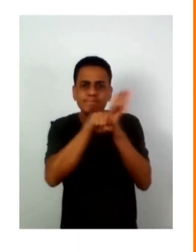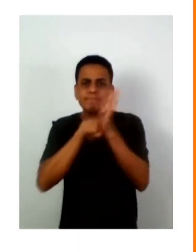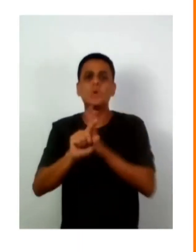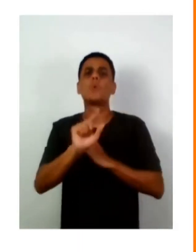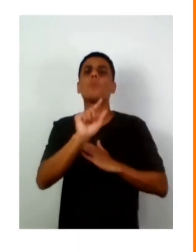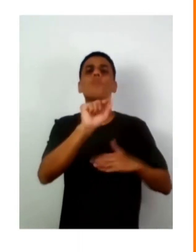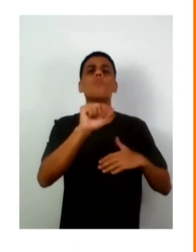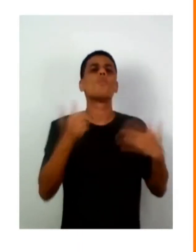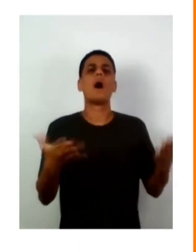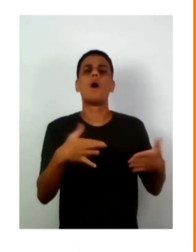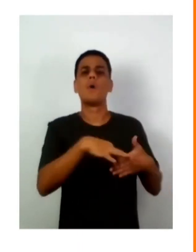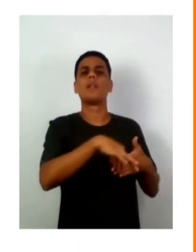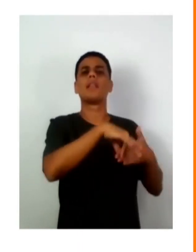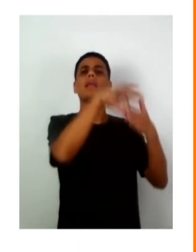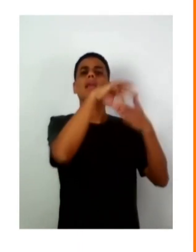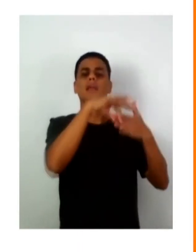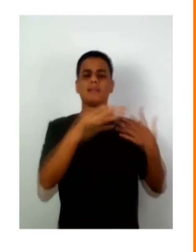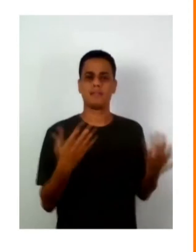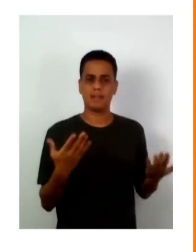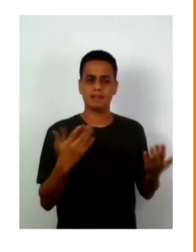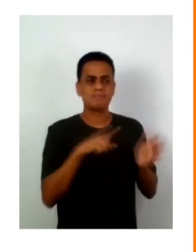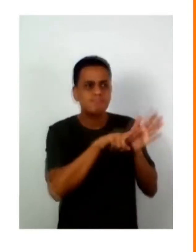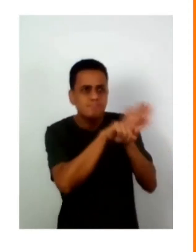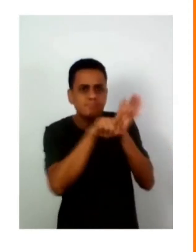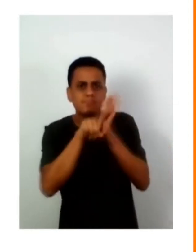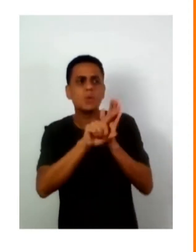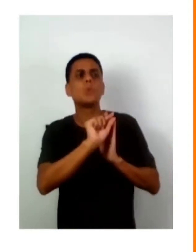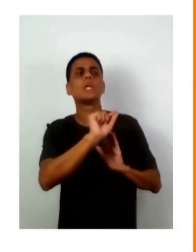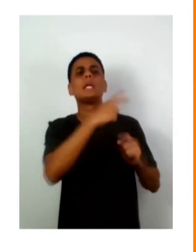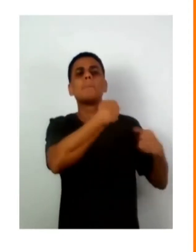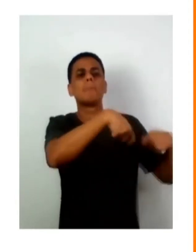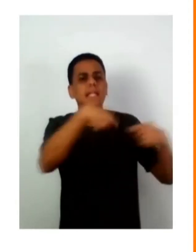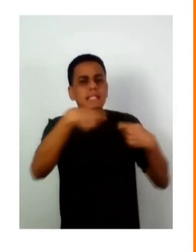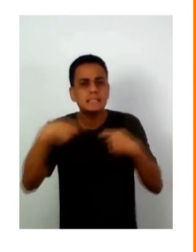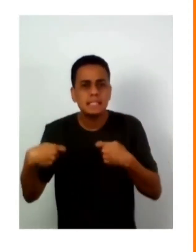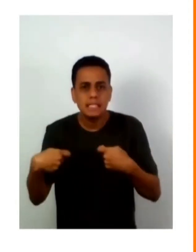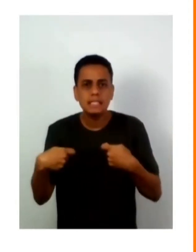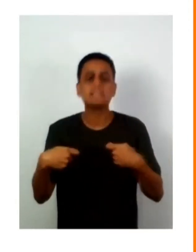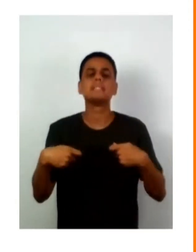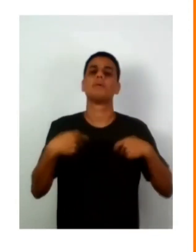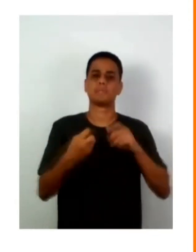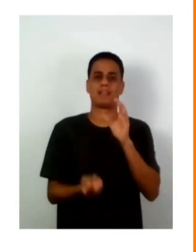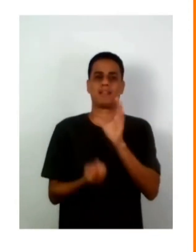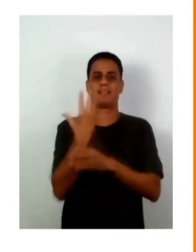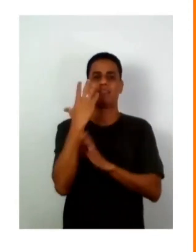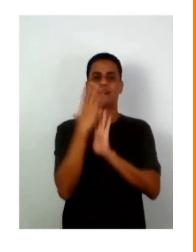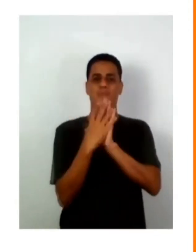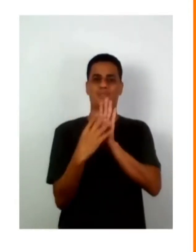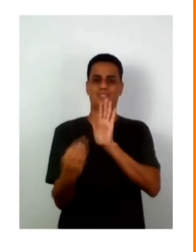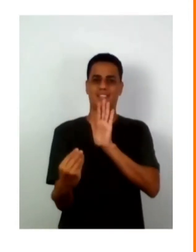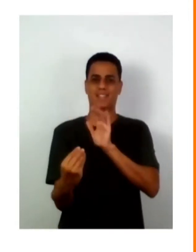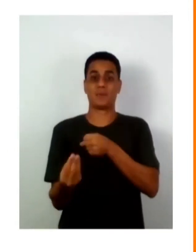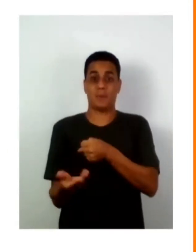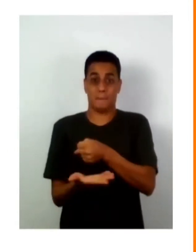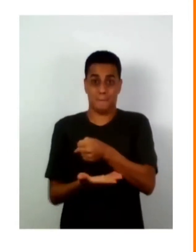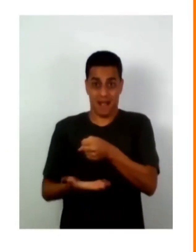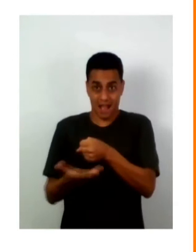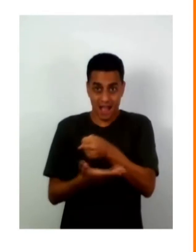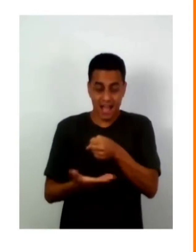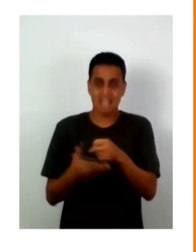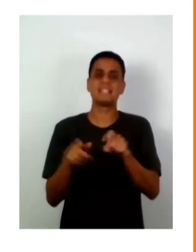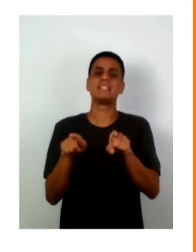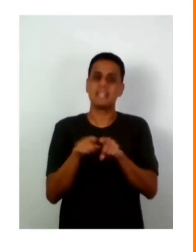como nós precisamos que sejam as elites, como nós precisamos montar esse modelo desde a base.